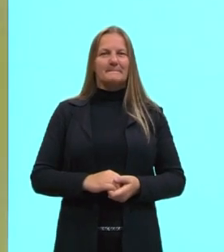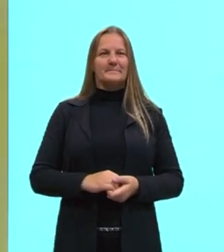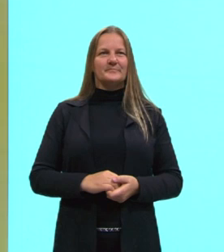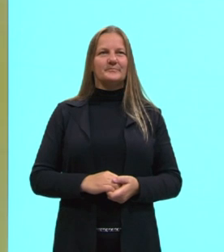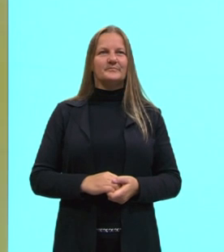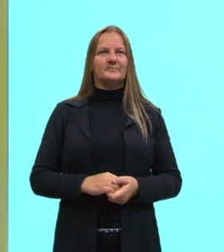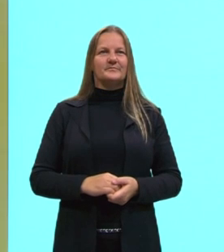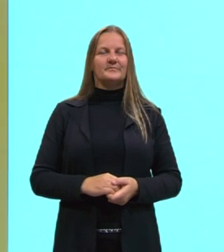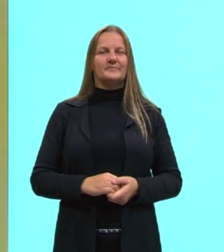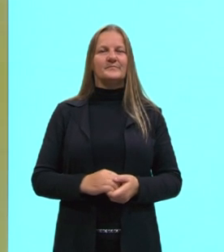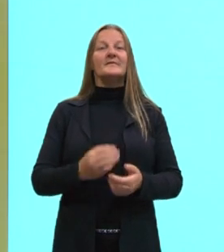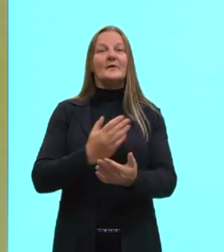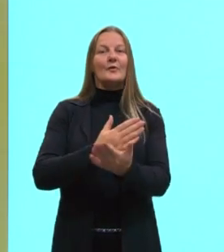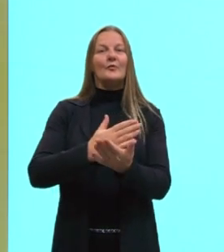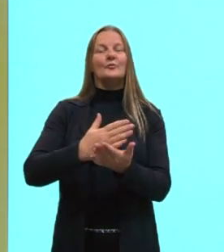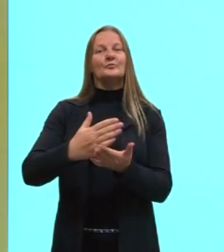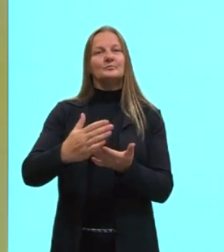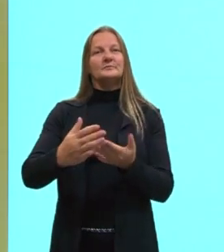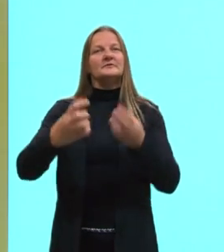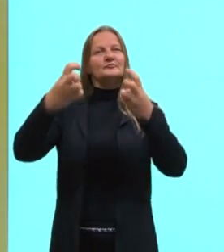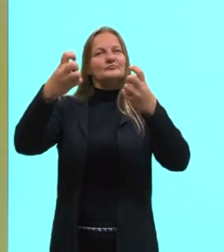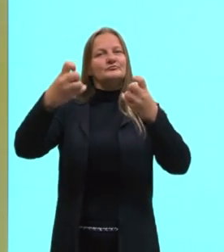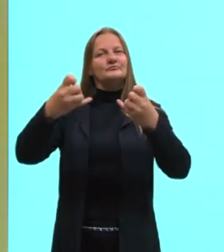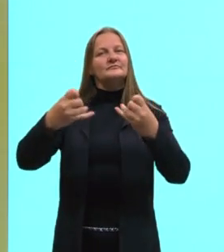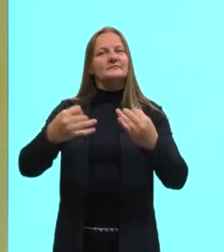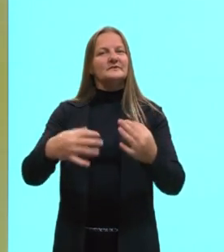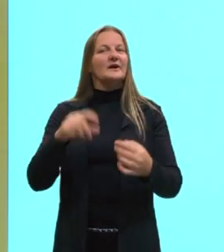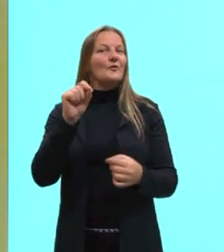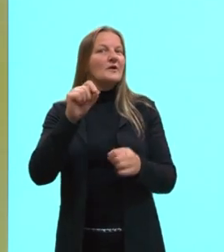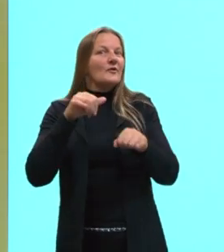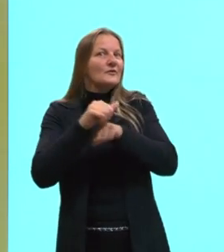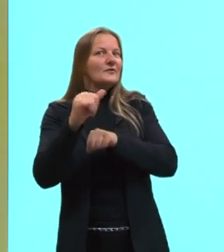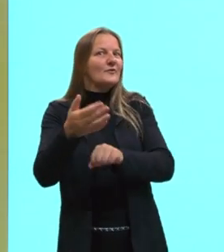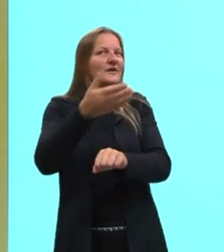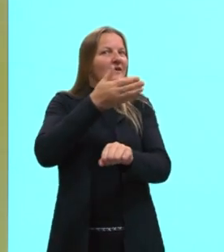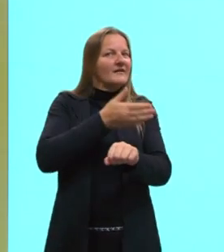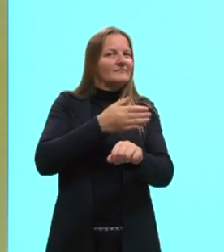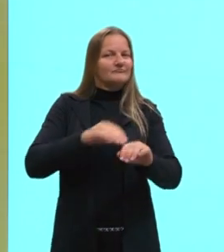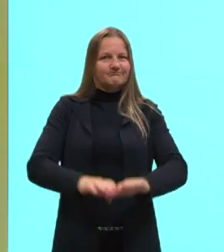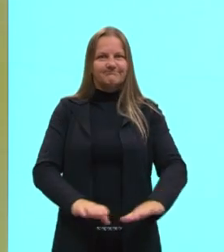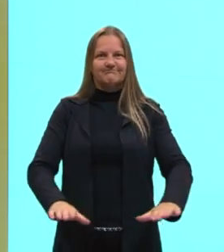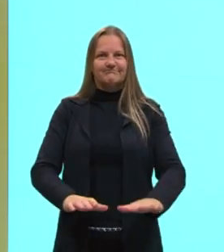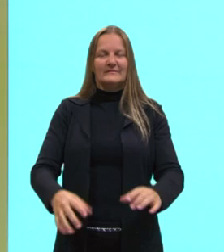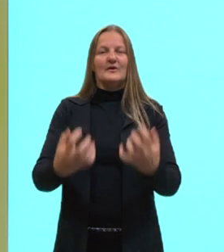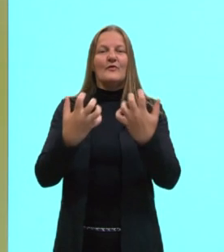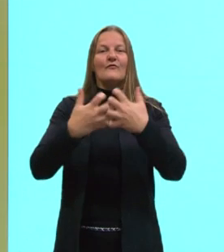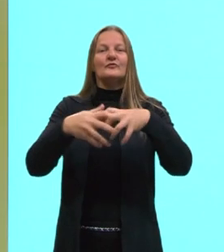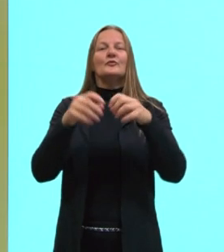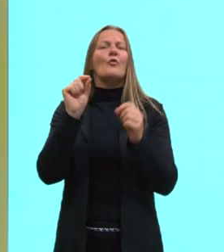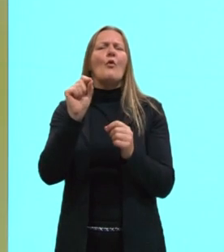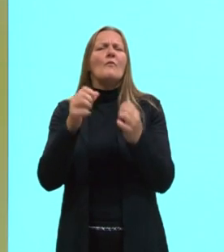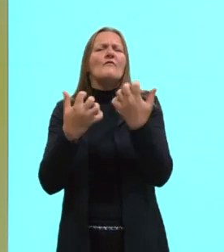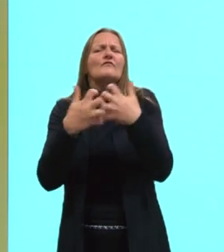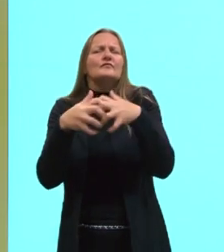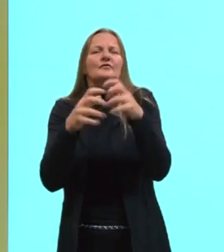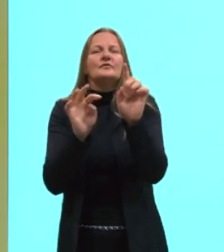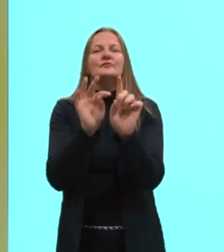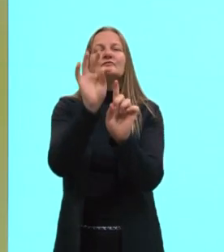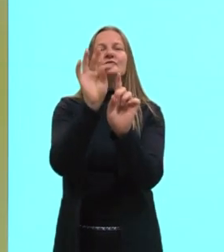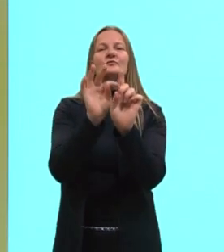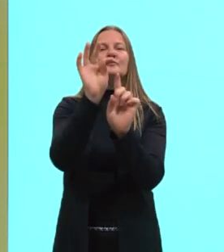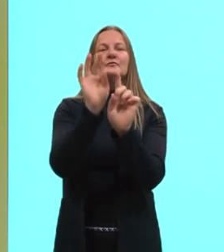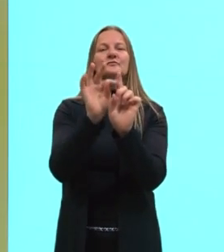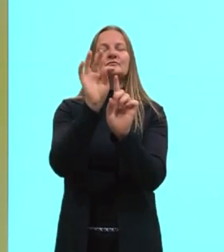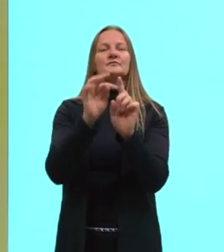Bom, então, para começar a explicar o que aconteceu ali, a vai falar um pouquinho sobre o funcionamento do termômetro. Existem vários tipos